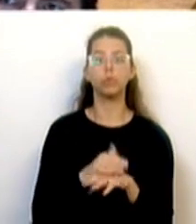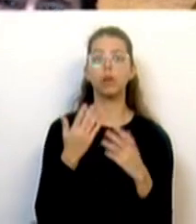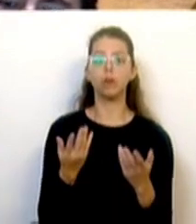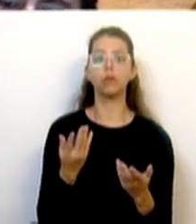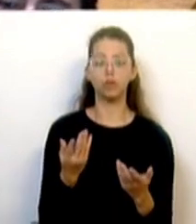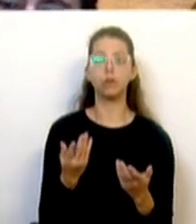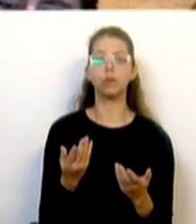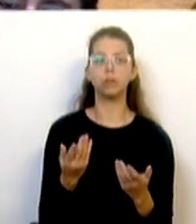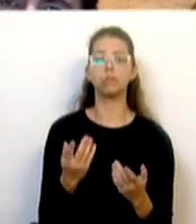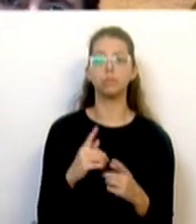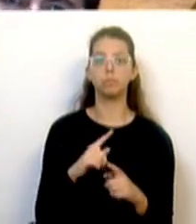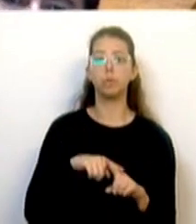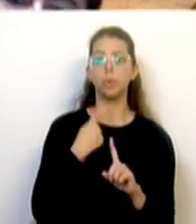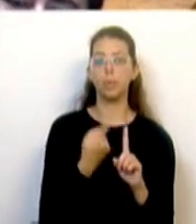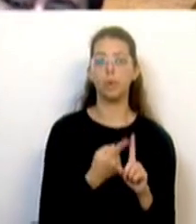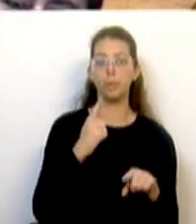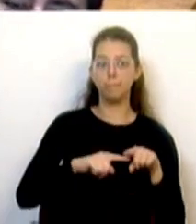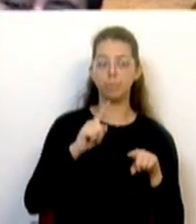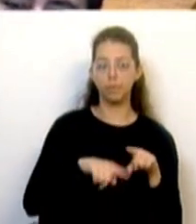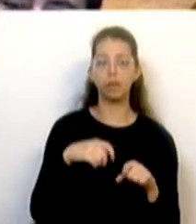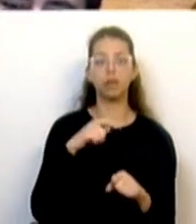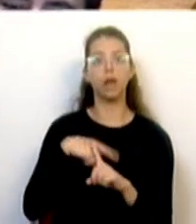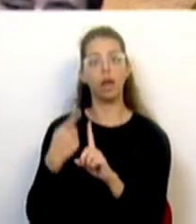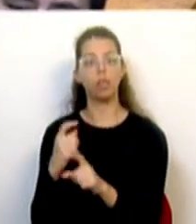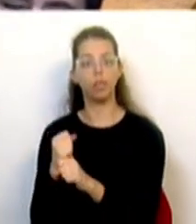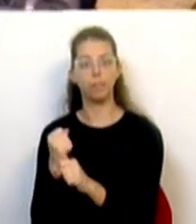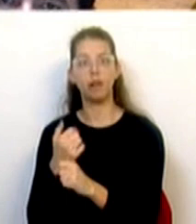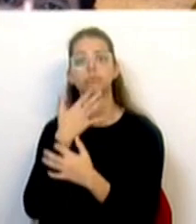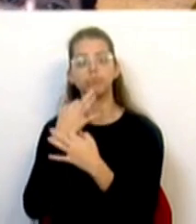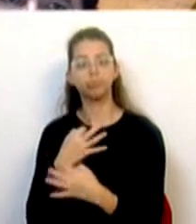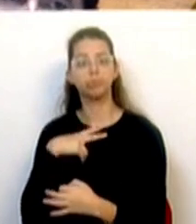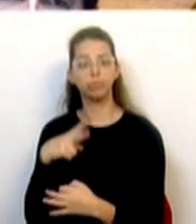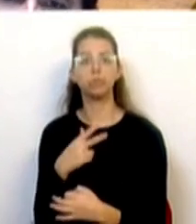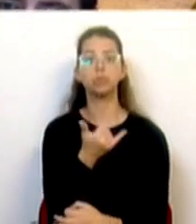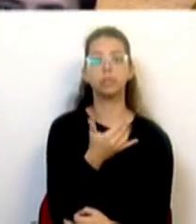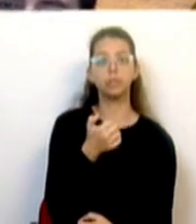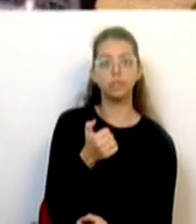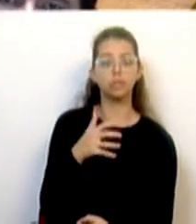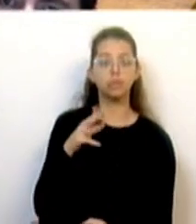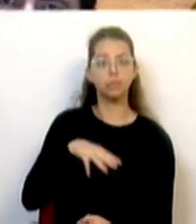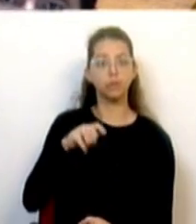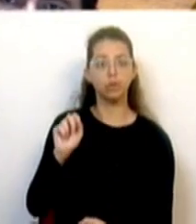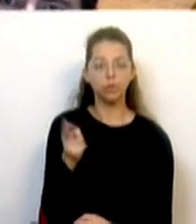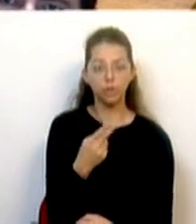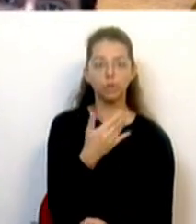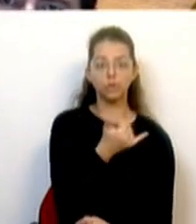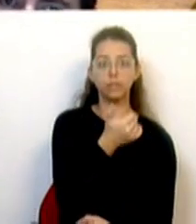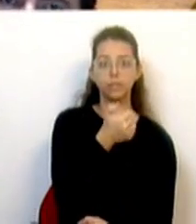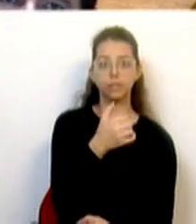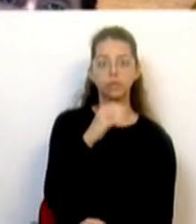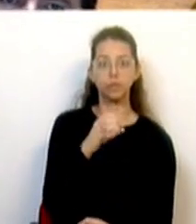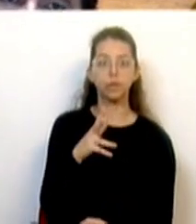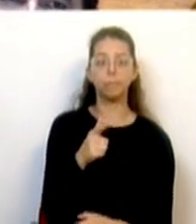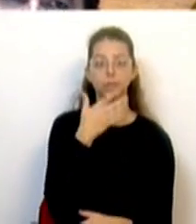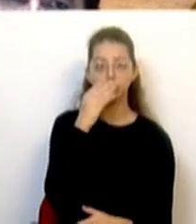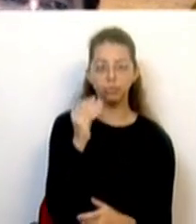valor do ano de propina por cada ano de trabalho declarado em Portugal. São 215 milhões de euros, 250 mil estudantes